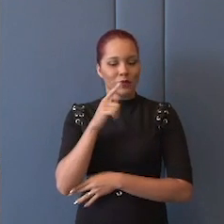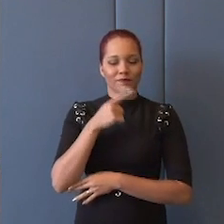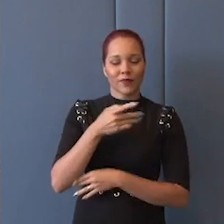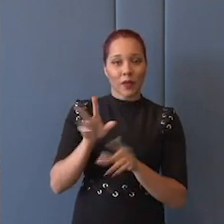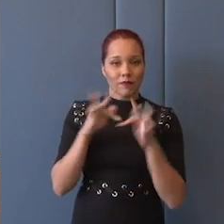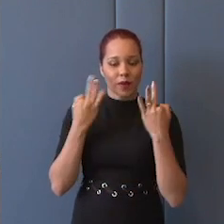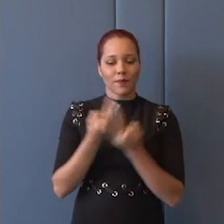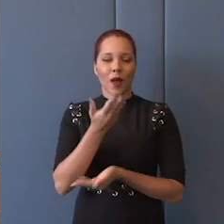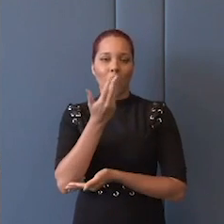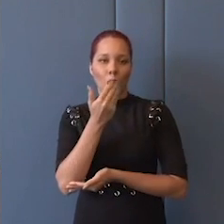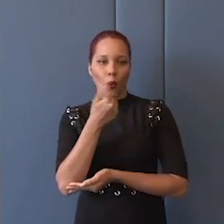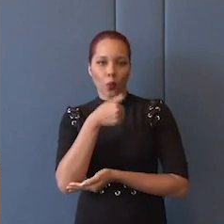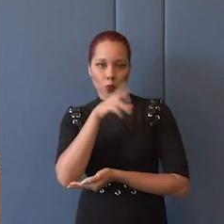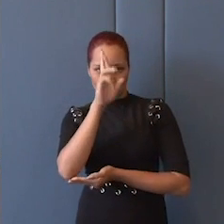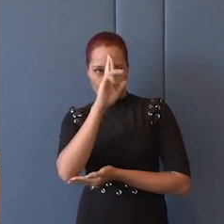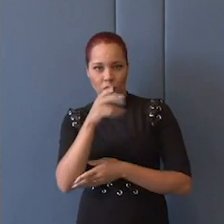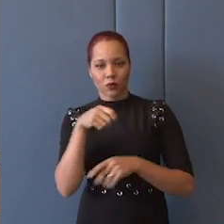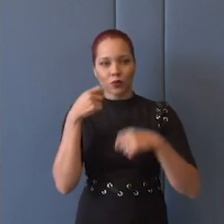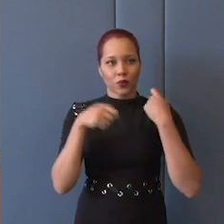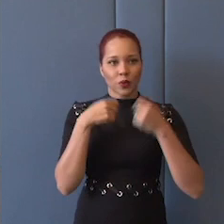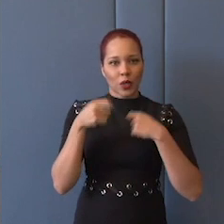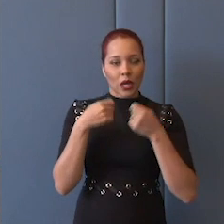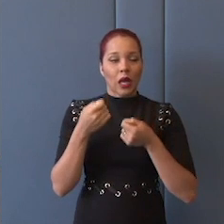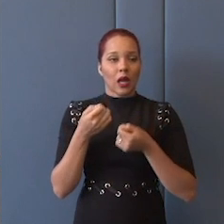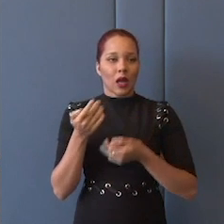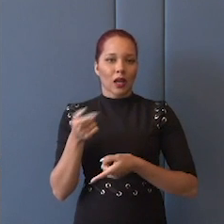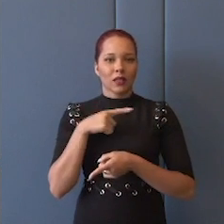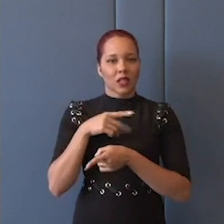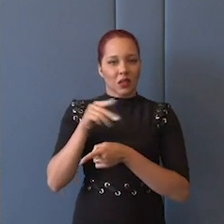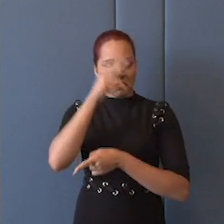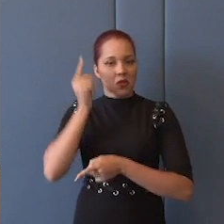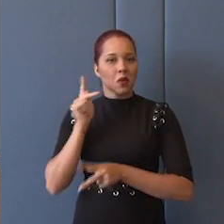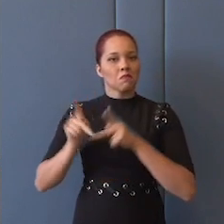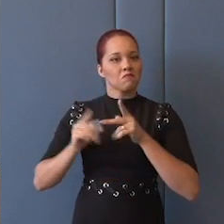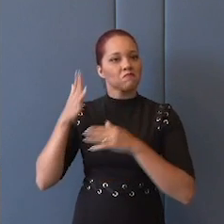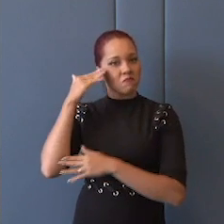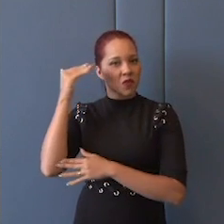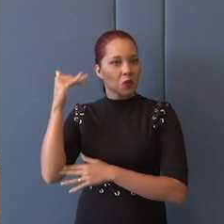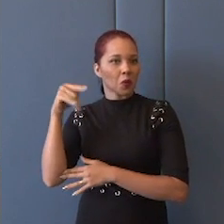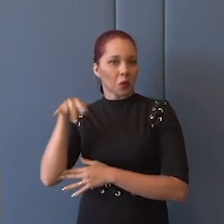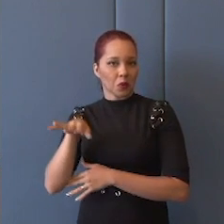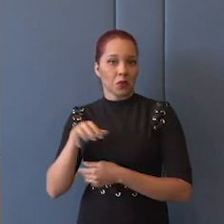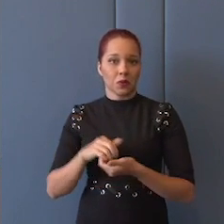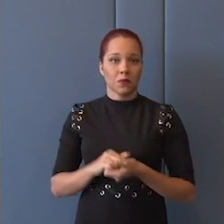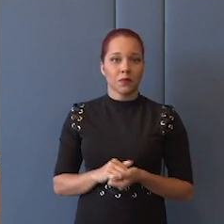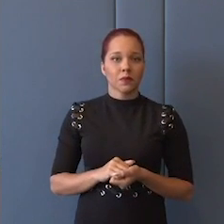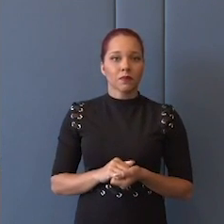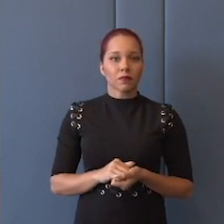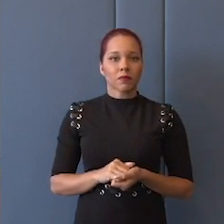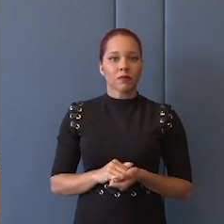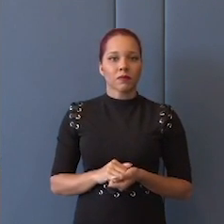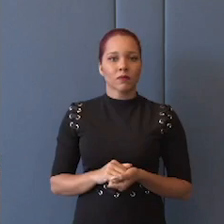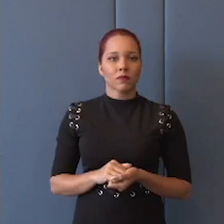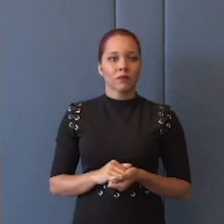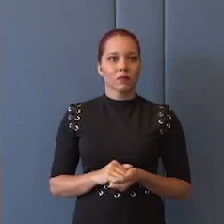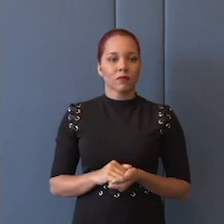e tal, o homem esse, enfim, popular e tal, sem educação, sem